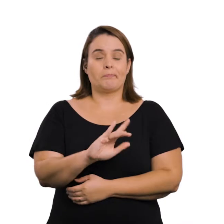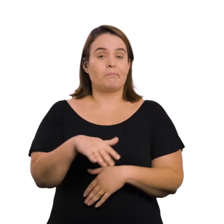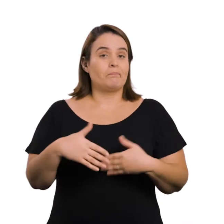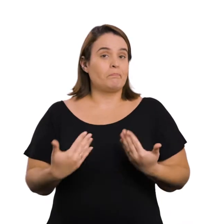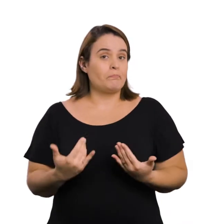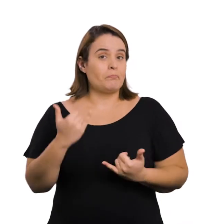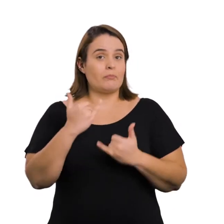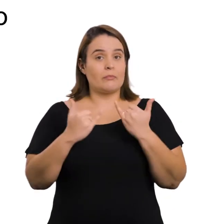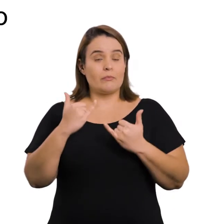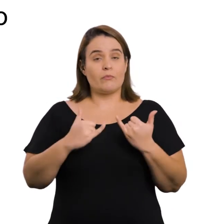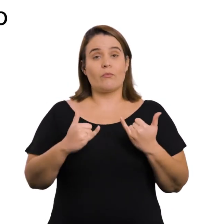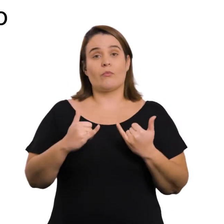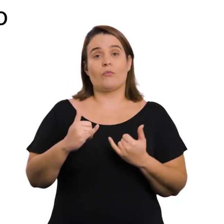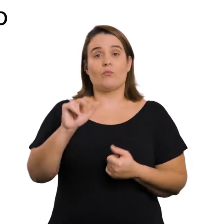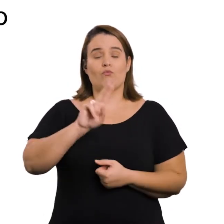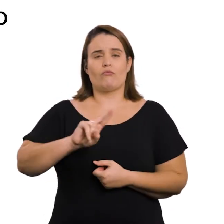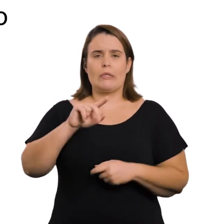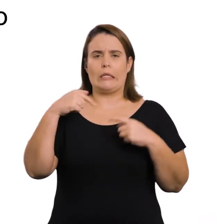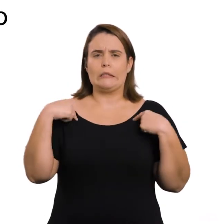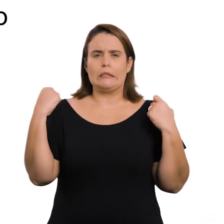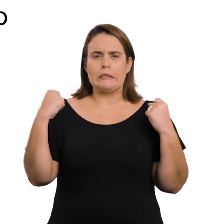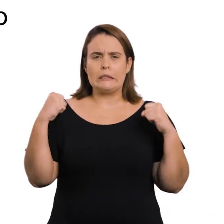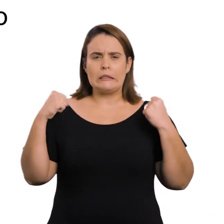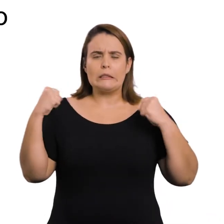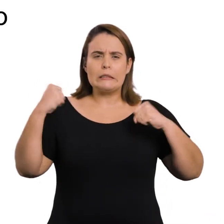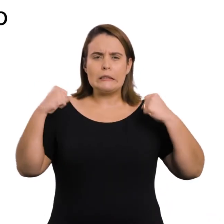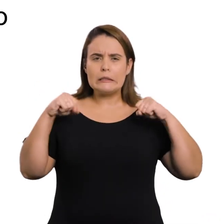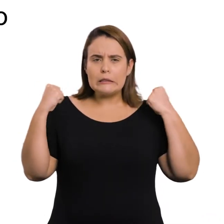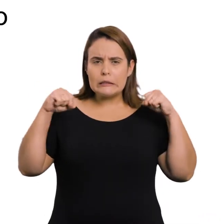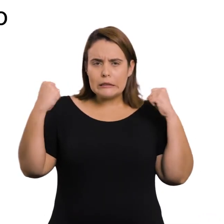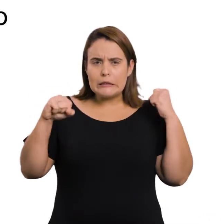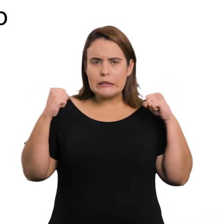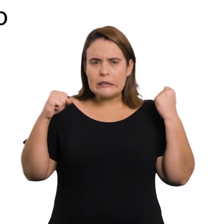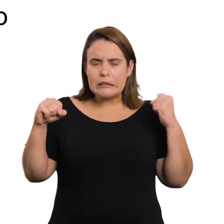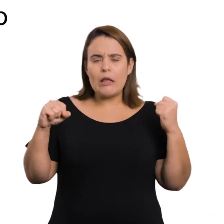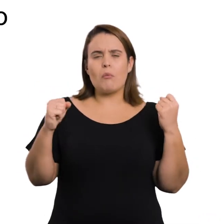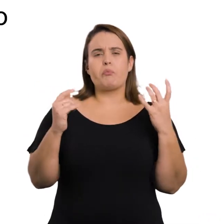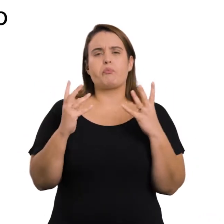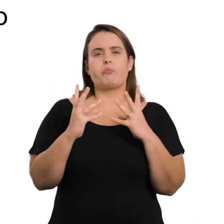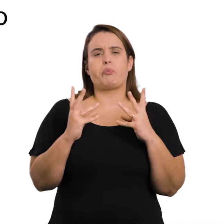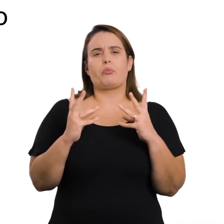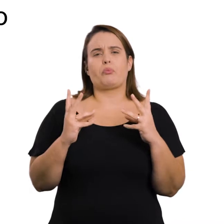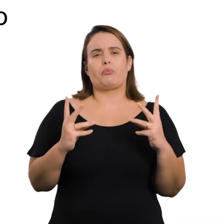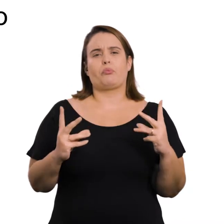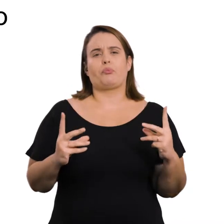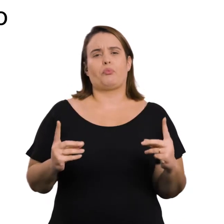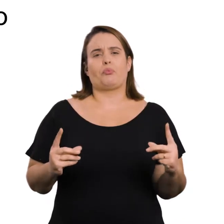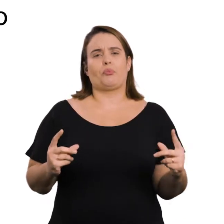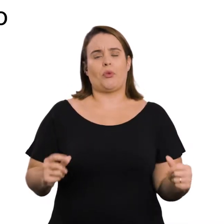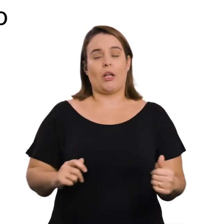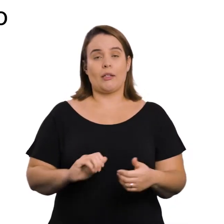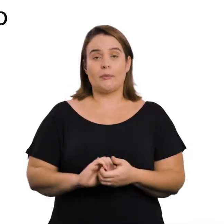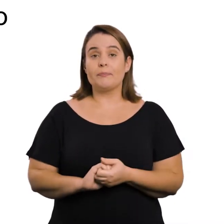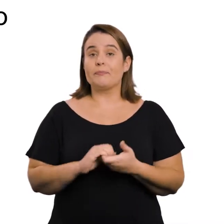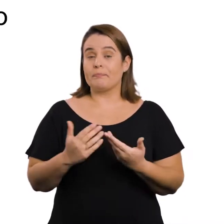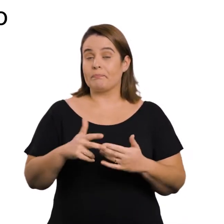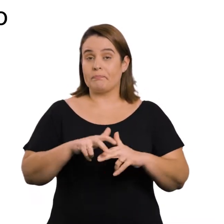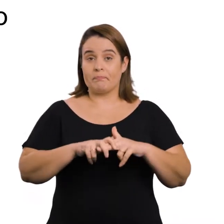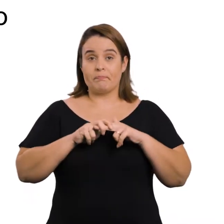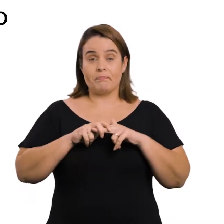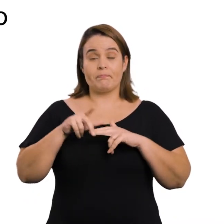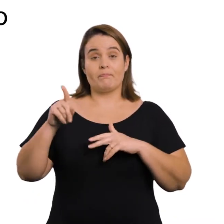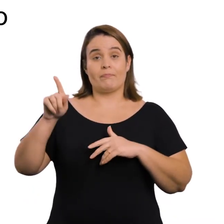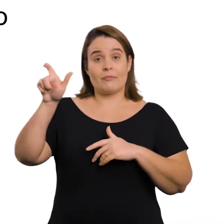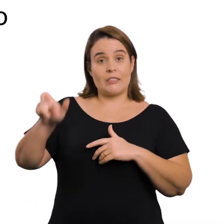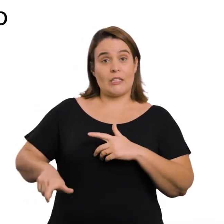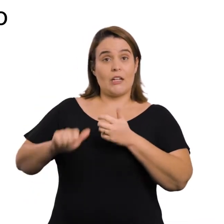amiotrófica Parece que a utilização excessiva da musculatura favorece o mecanismo de degeneração da via motora